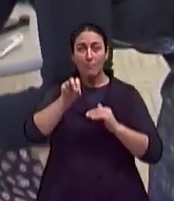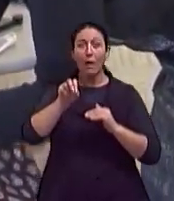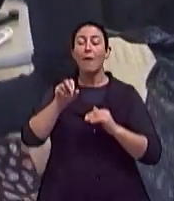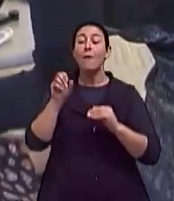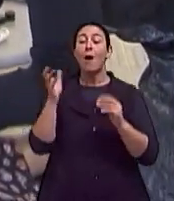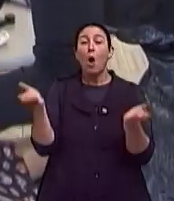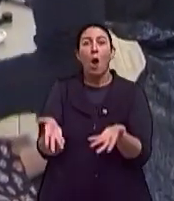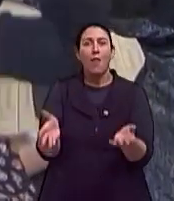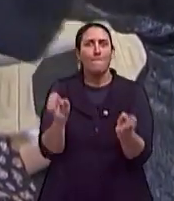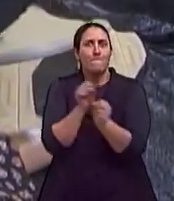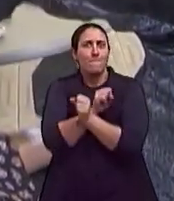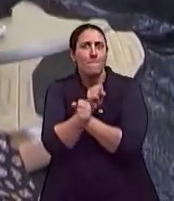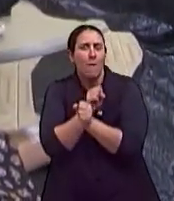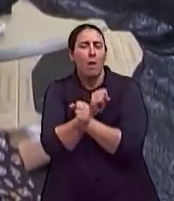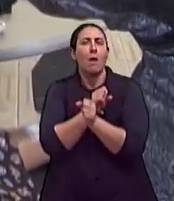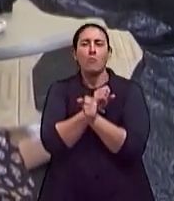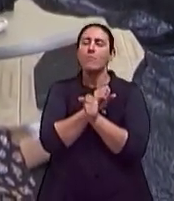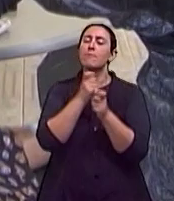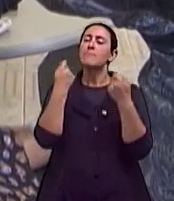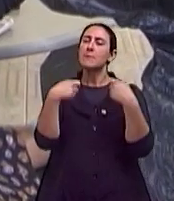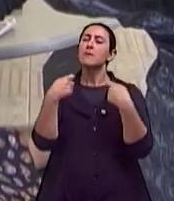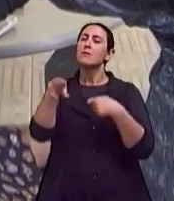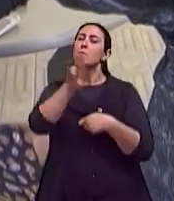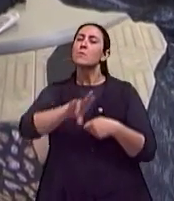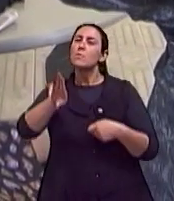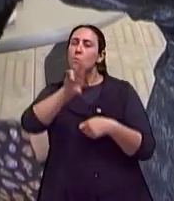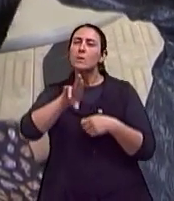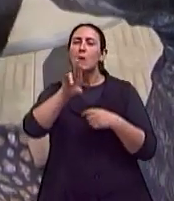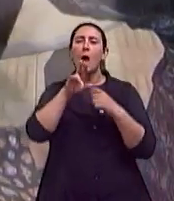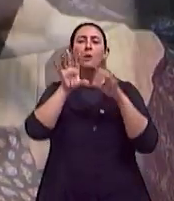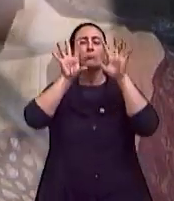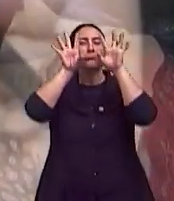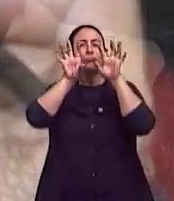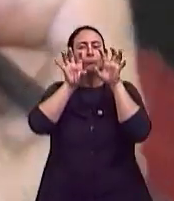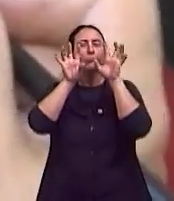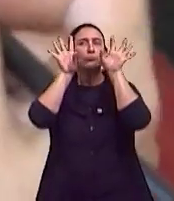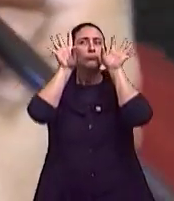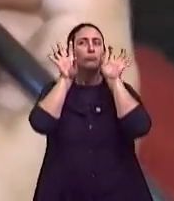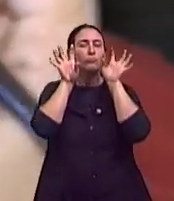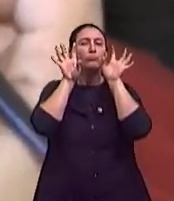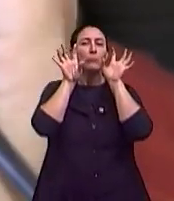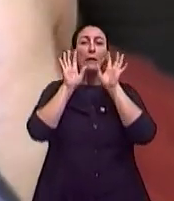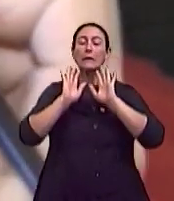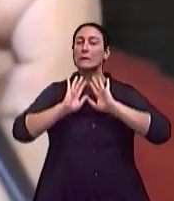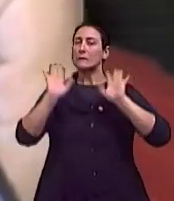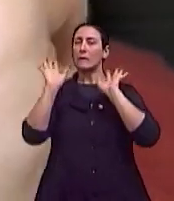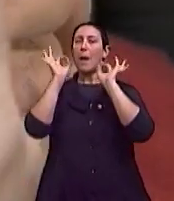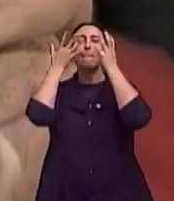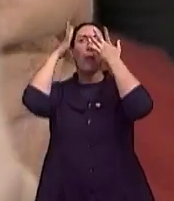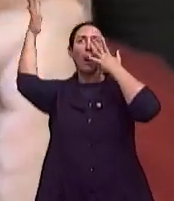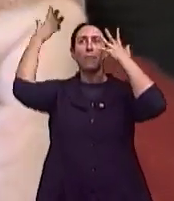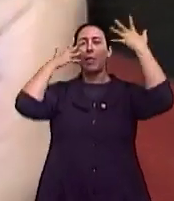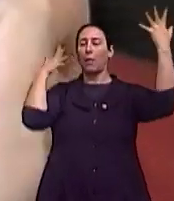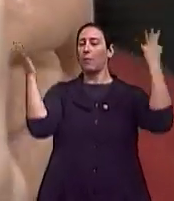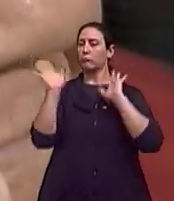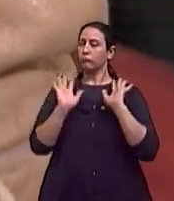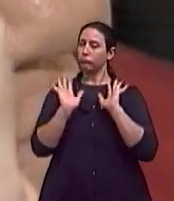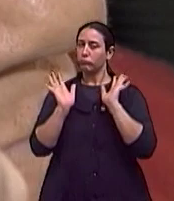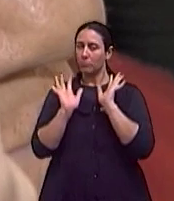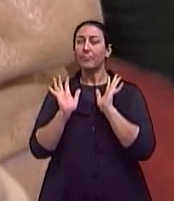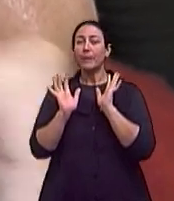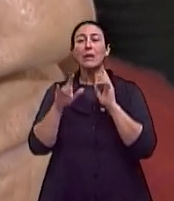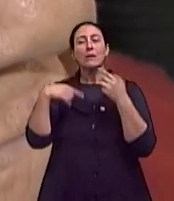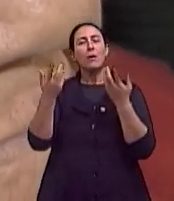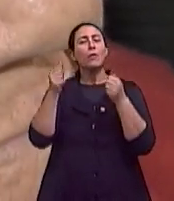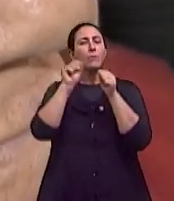anos, a gente usa tons mais escuros, sem brilho. Até na parte dos olhos, então, a gente mesmo com